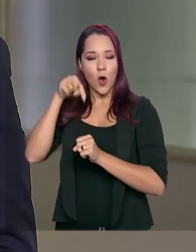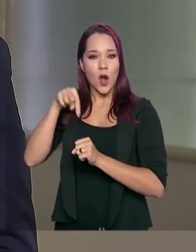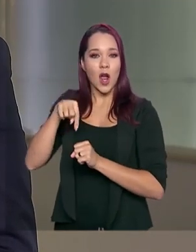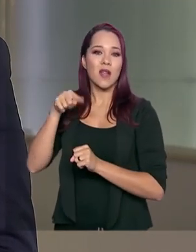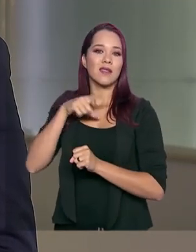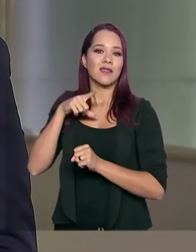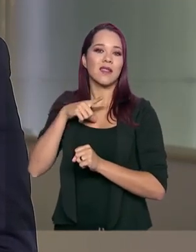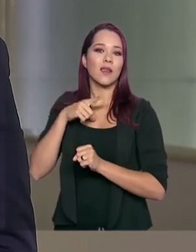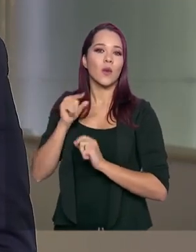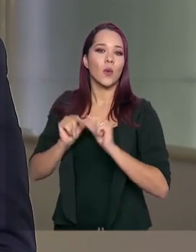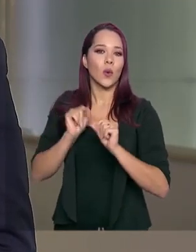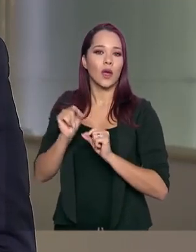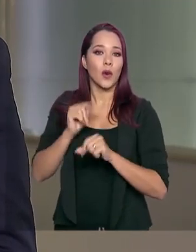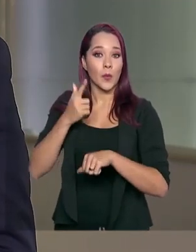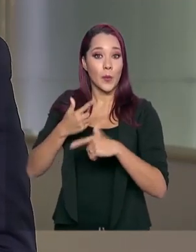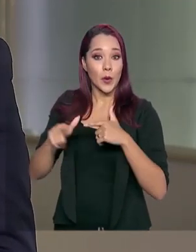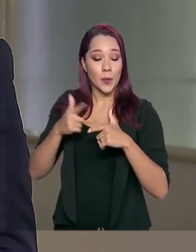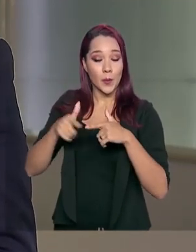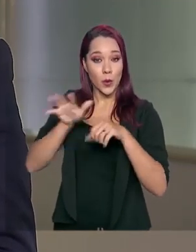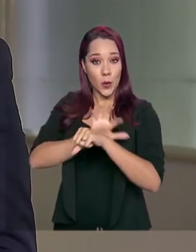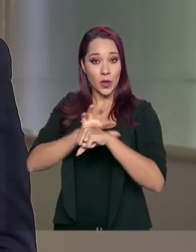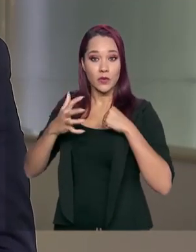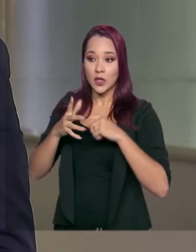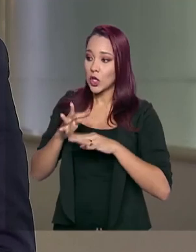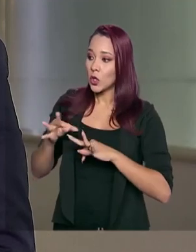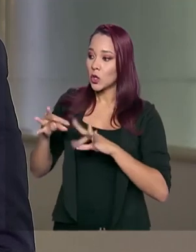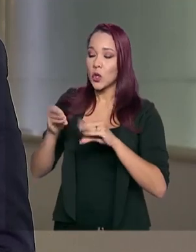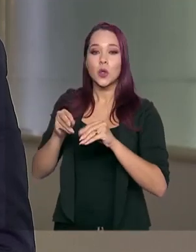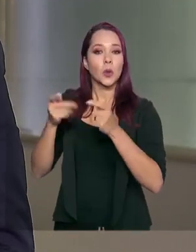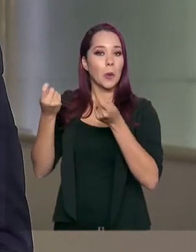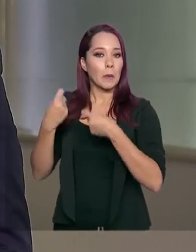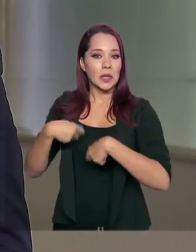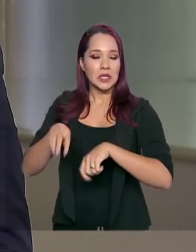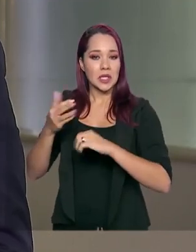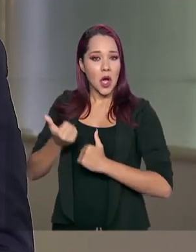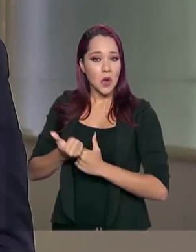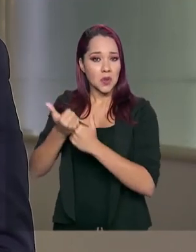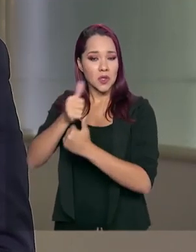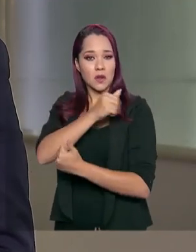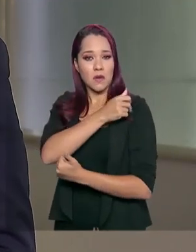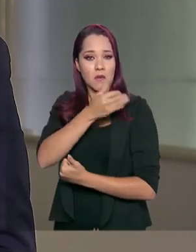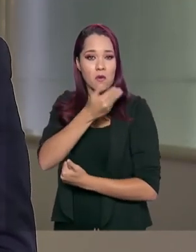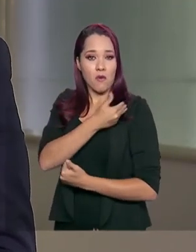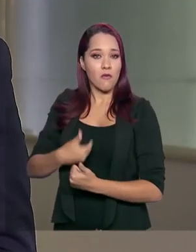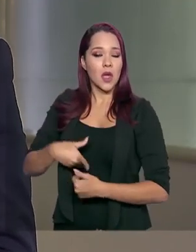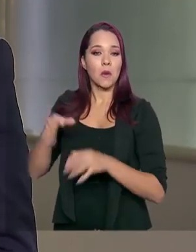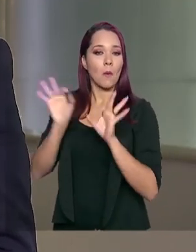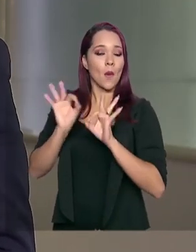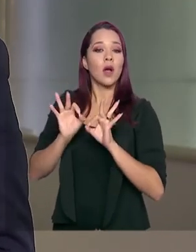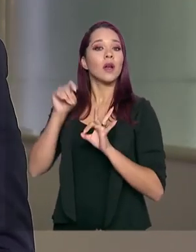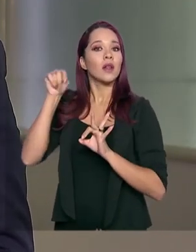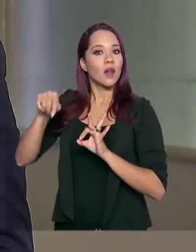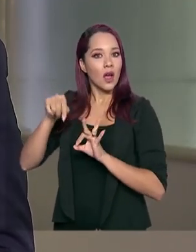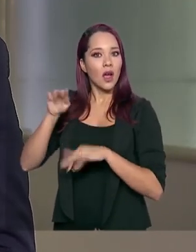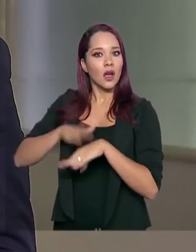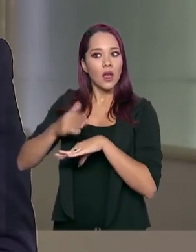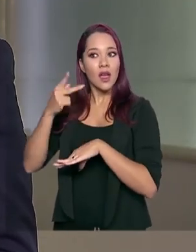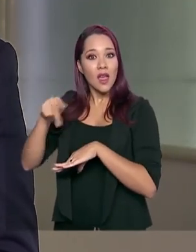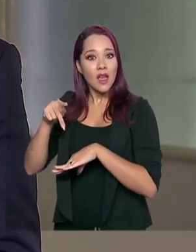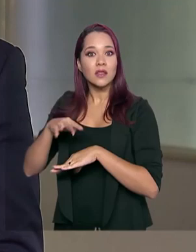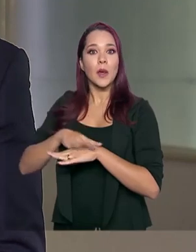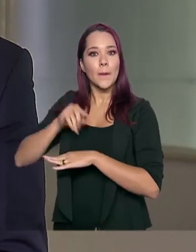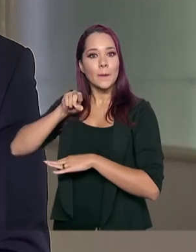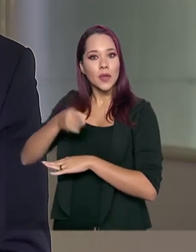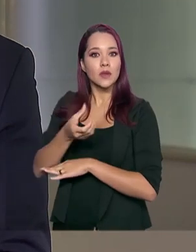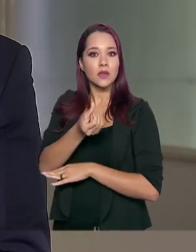o problema do coronavírus todo sem a necessidade de auxílio do governo federal. Muito pelo contrário, lá eles estão dando R$